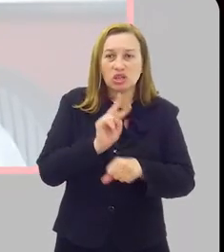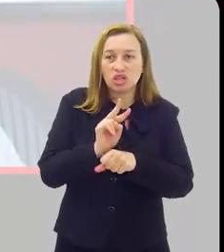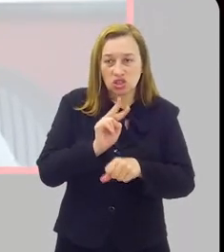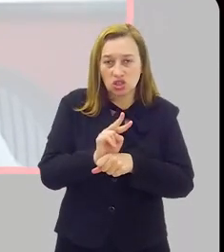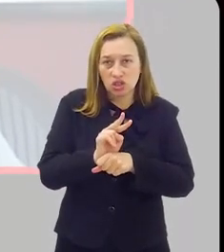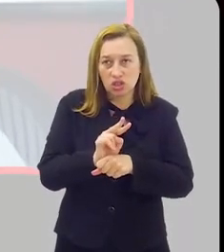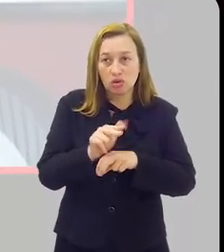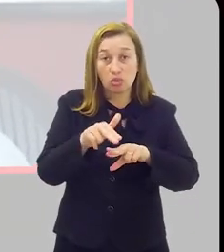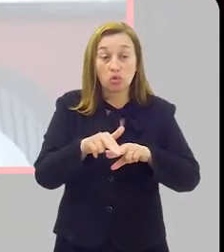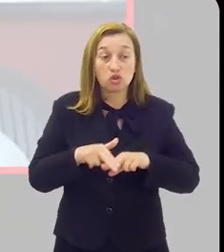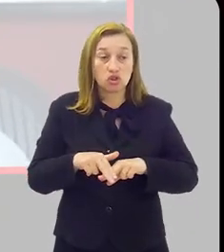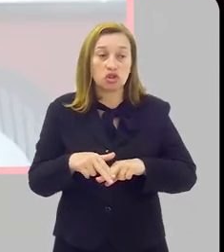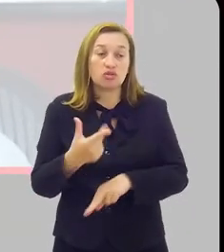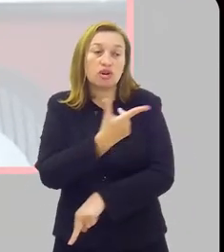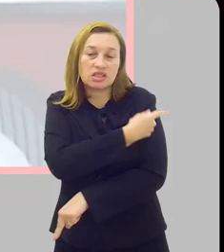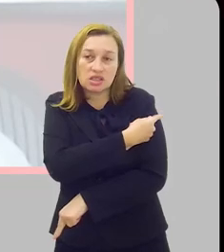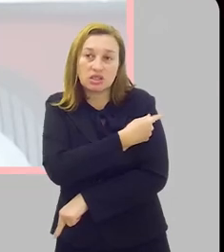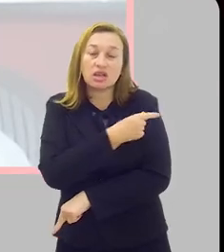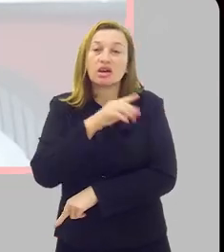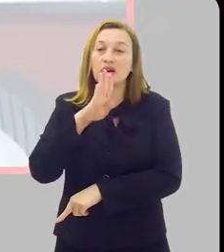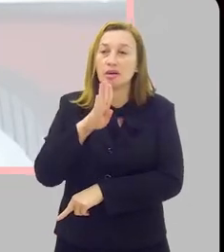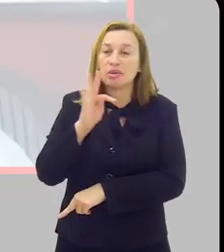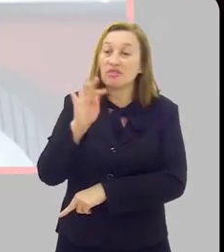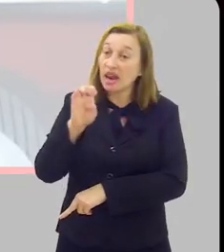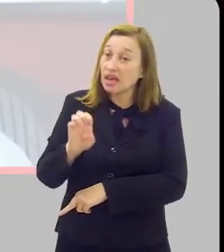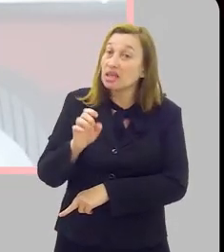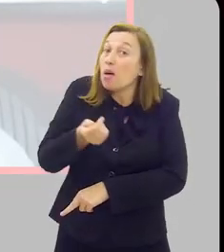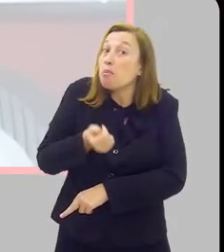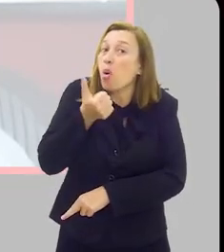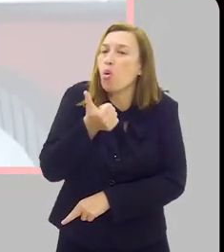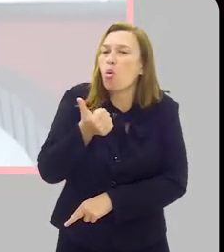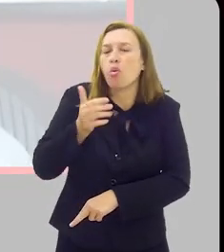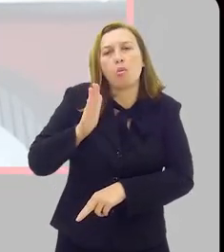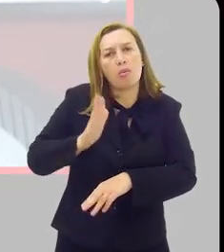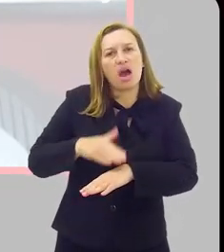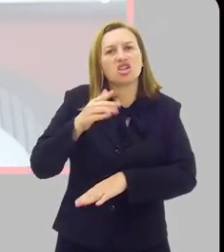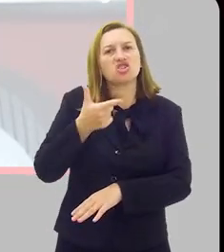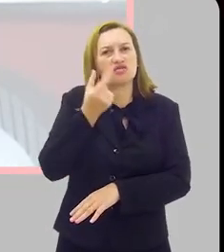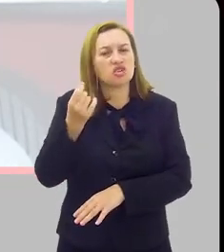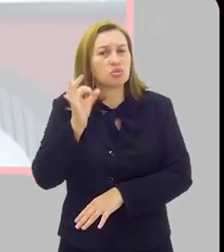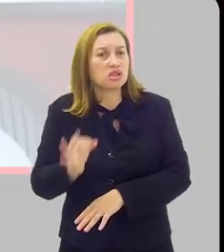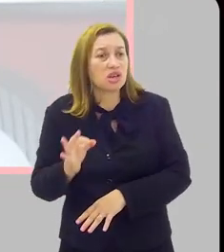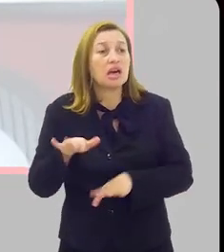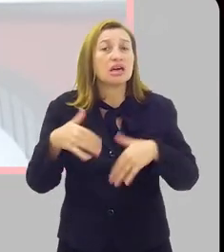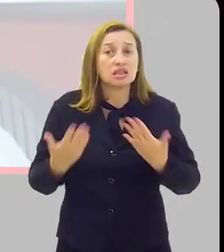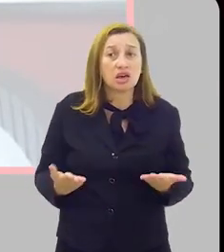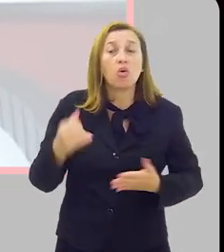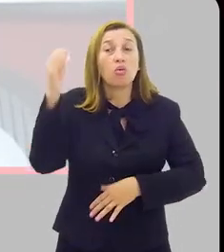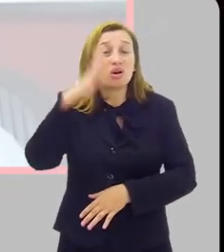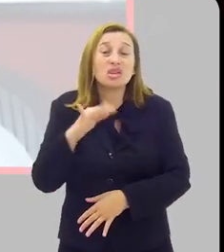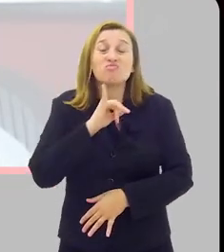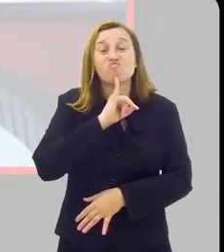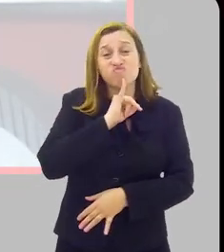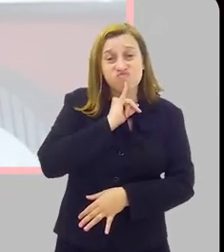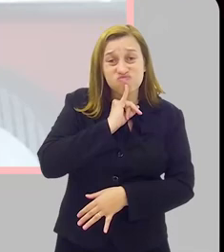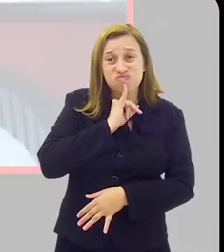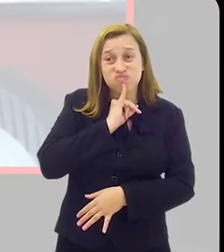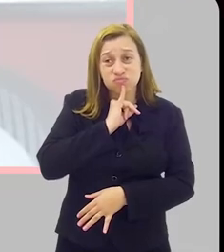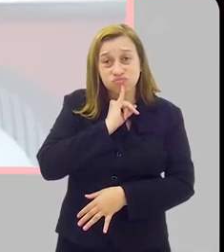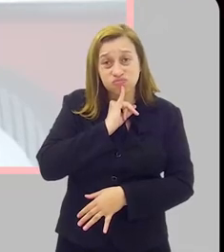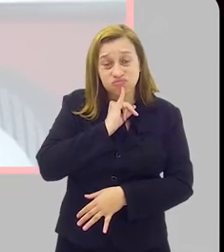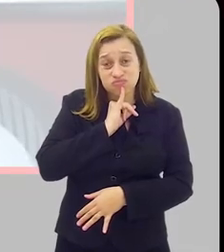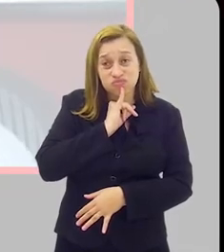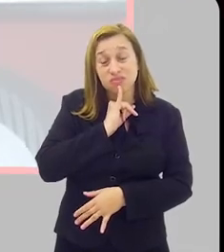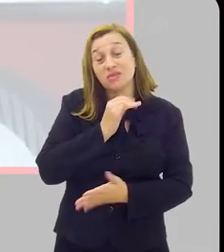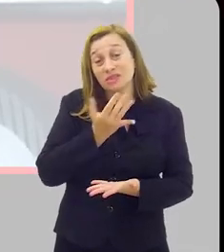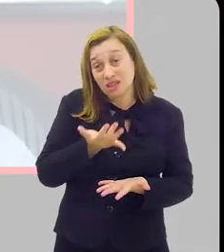revacinação com a vacina bivalente. Isso é muito pouco, né? Pouco mais de 20%. Ou seja, o Brasil, infelizmente,